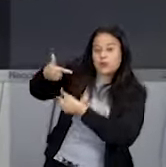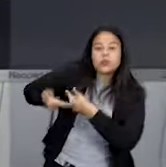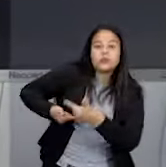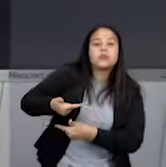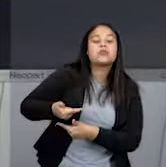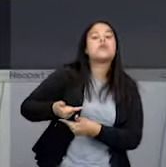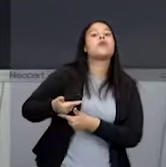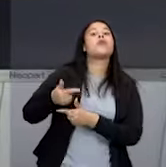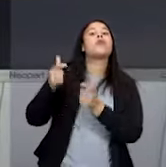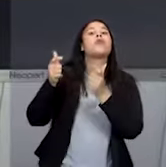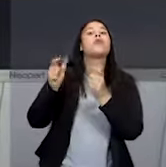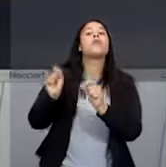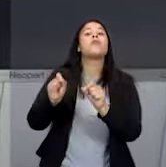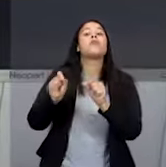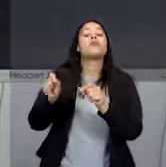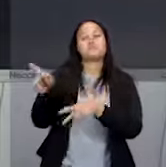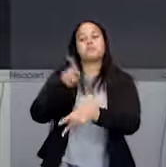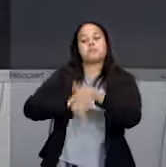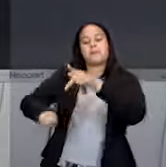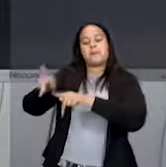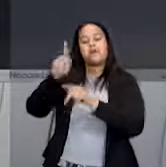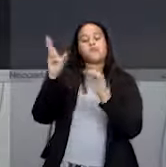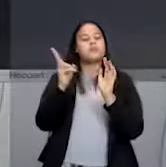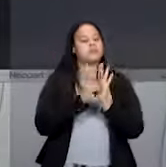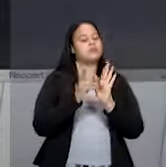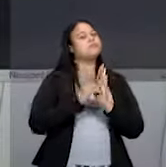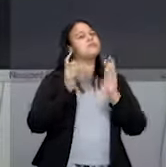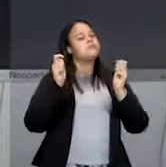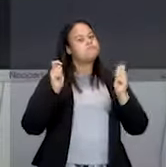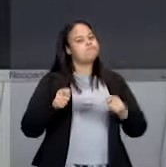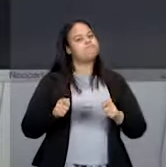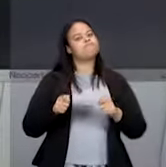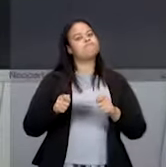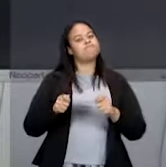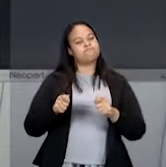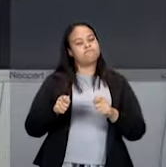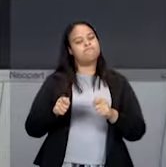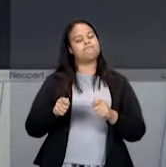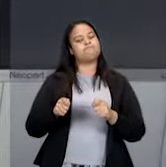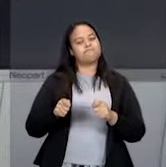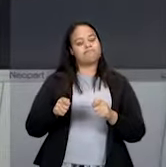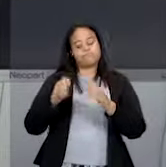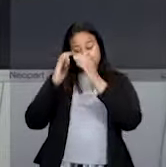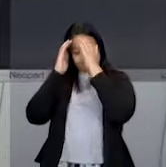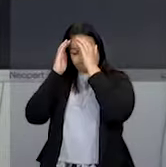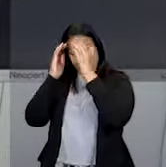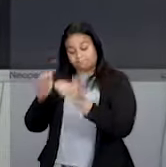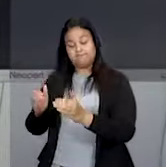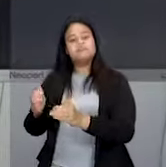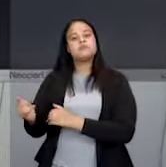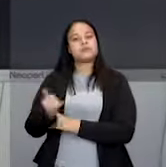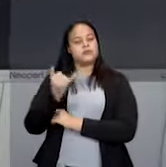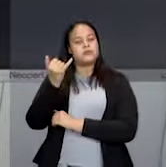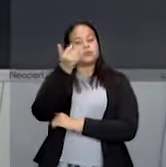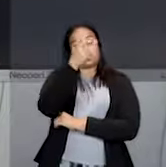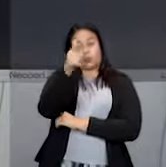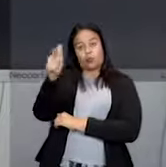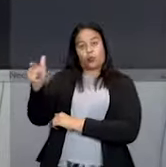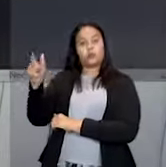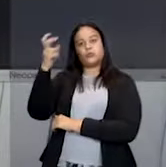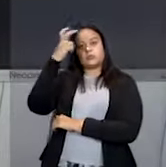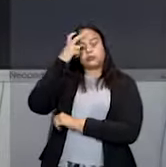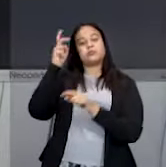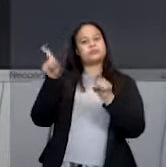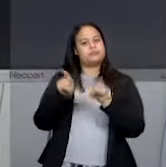povos indígenas. Por isso, a gente tem que dar muita importância a outras culturas também.